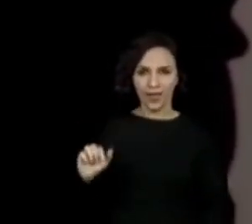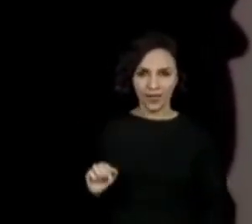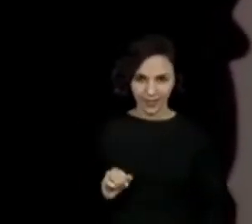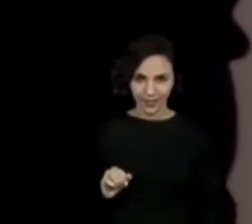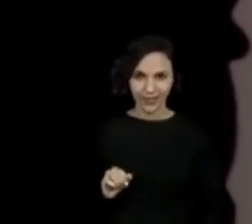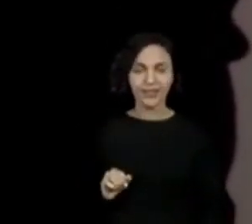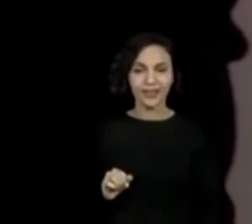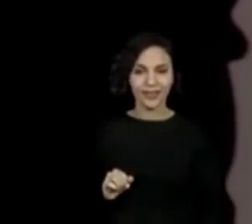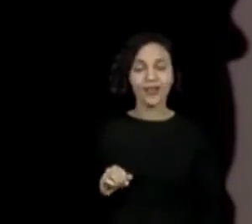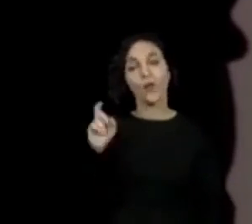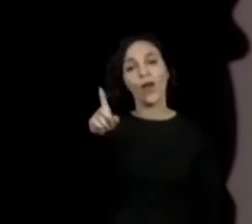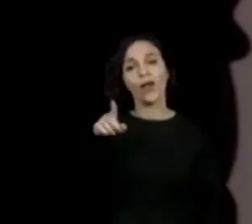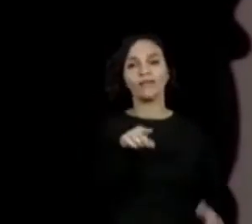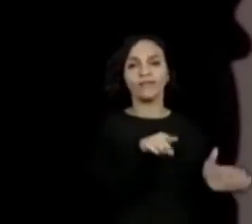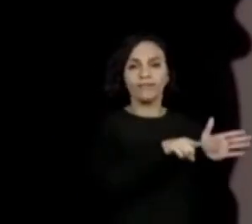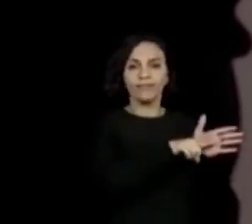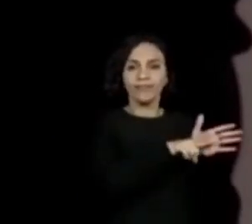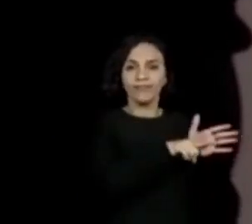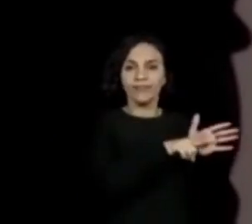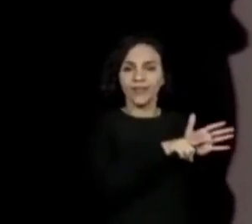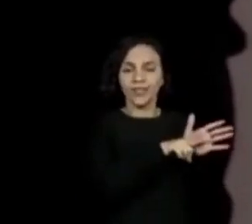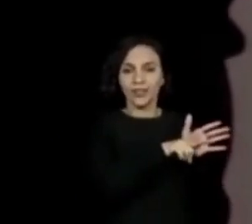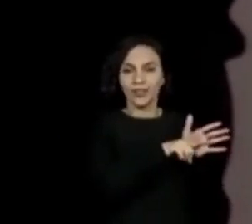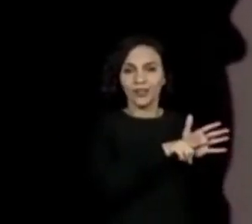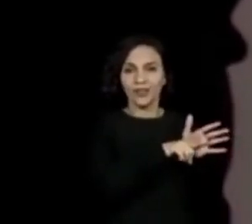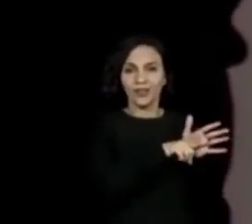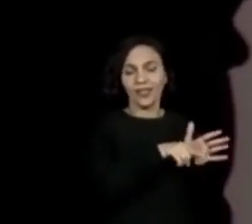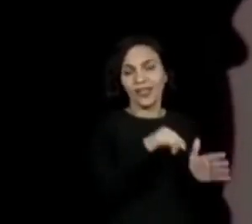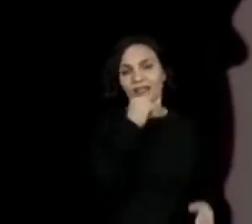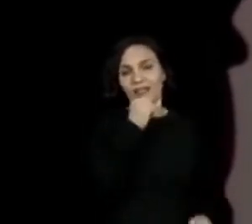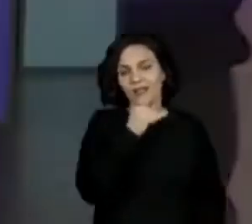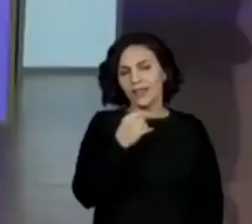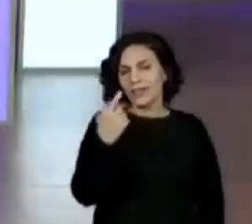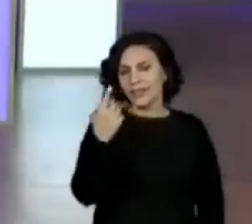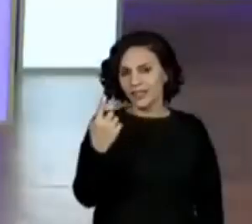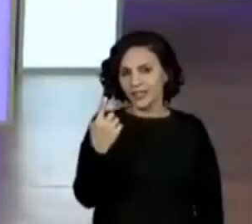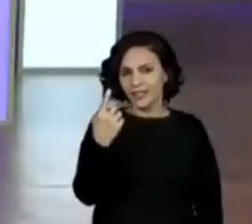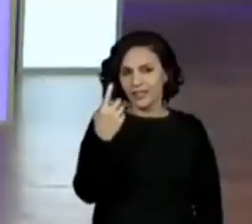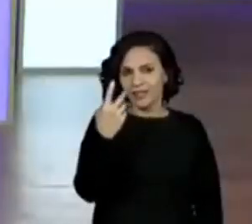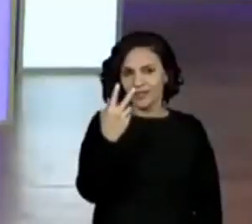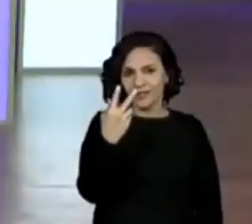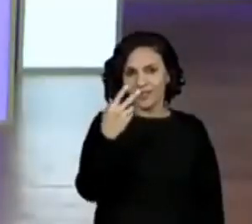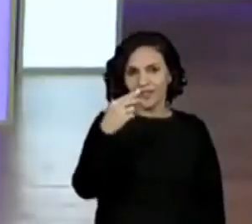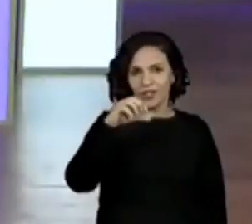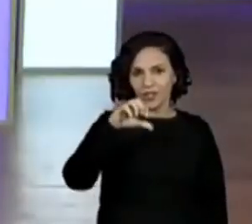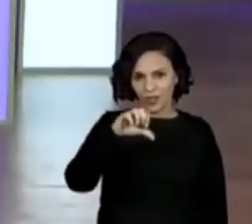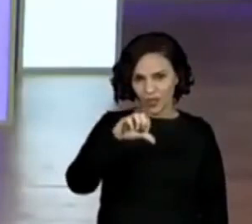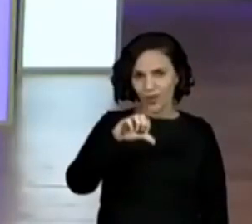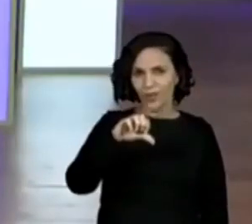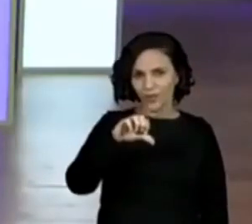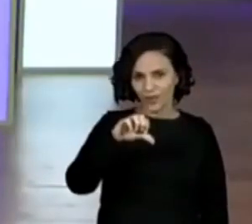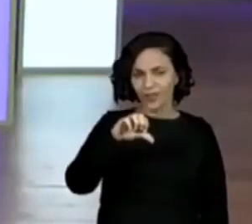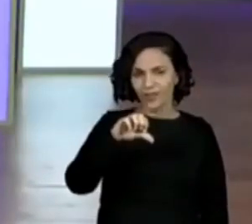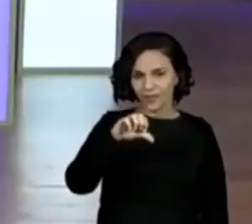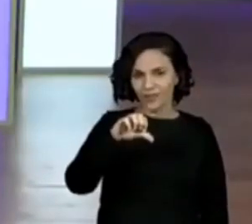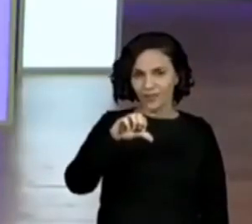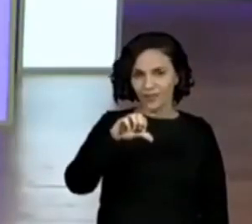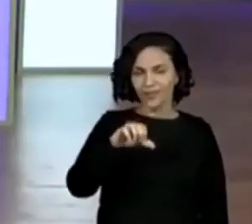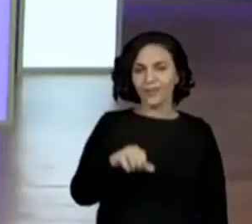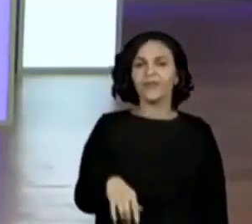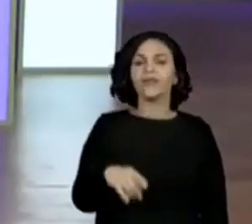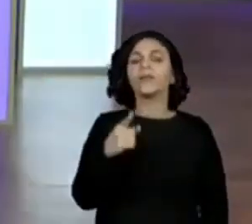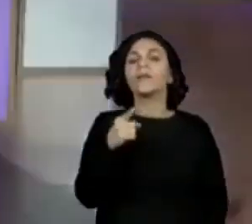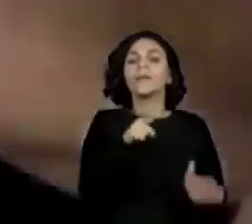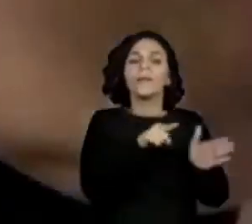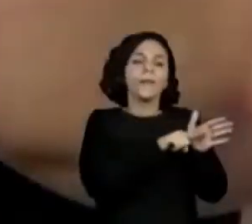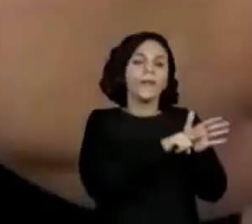estão fazendo uma subtração, no caso. Uma subtração de vinte e nove centímetros,